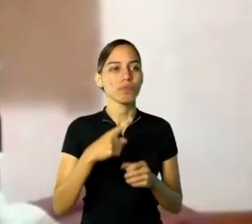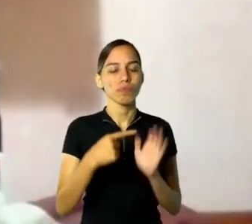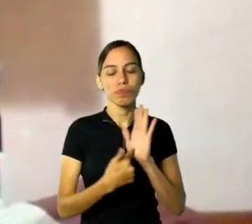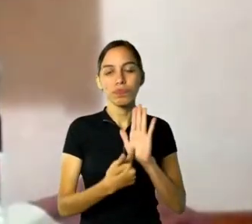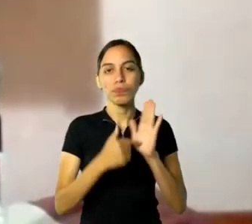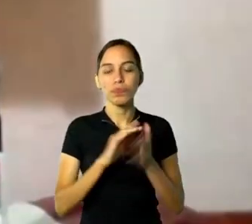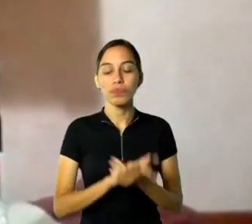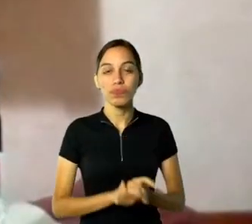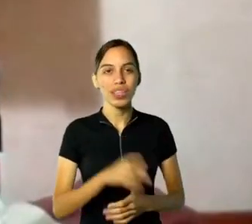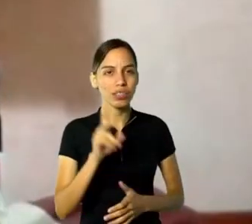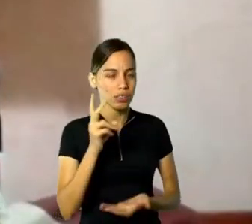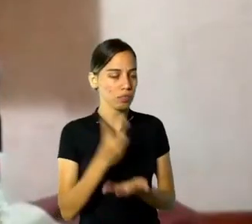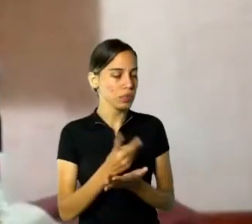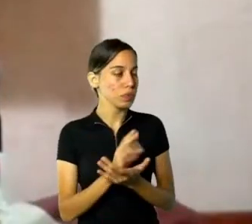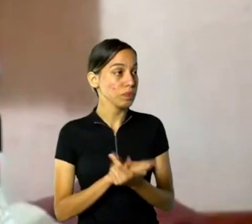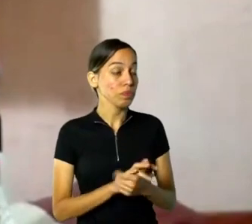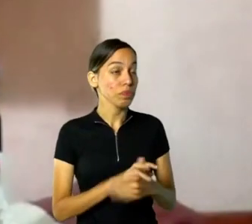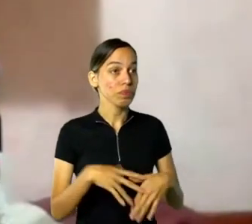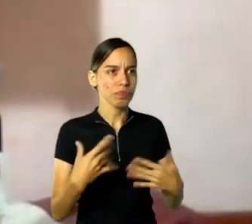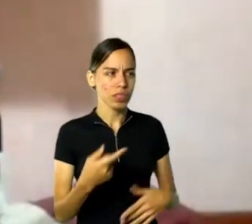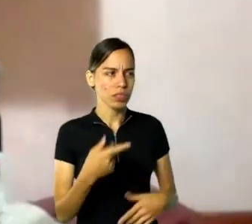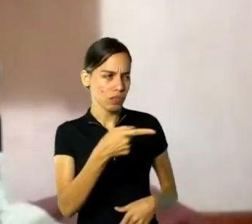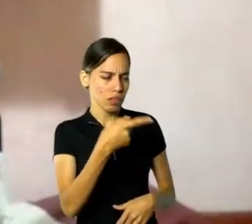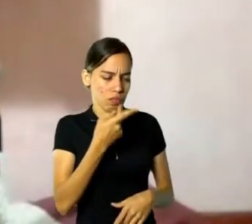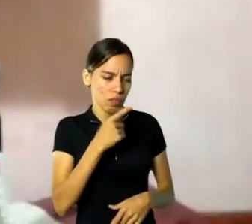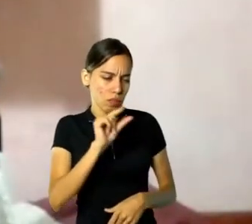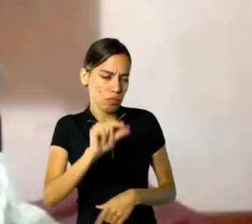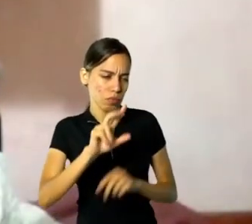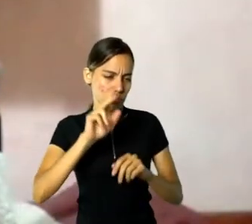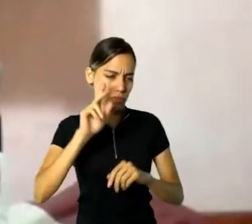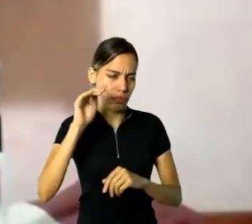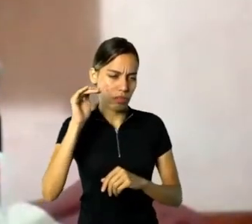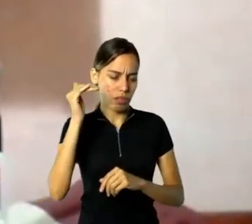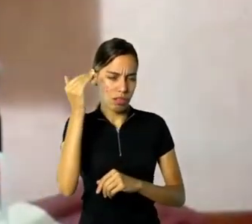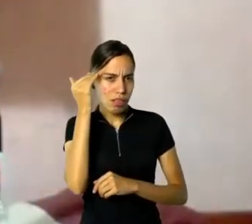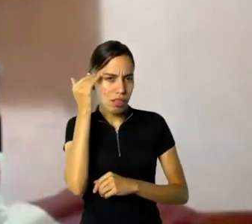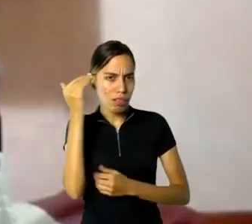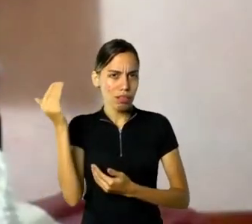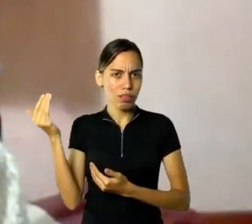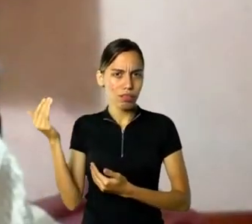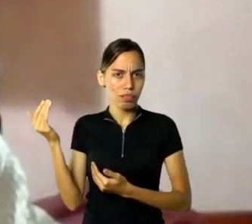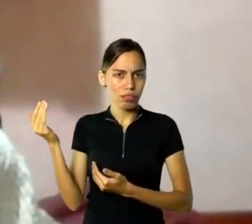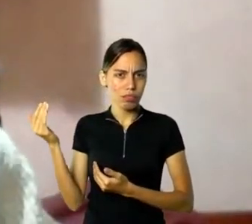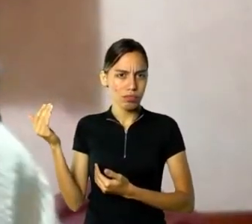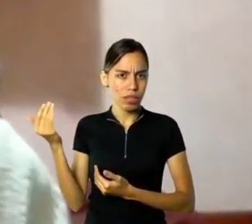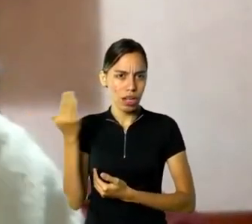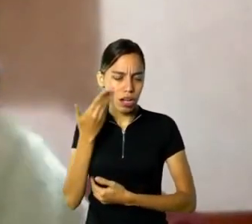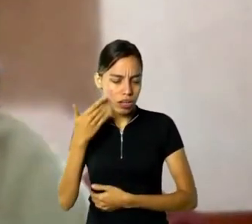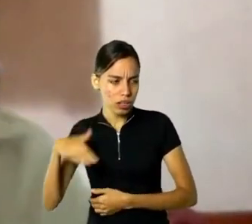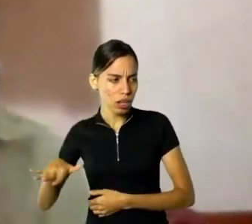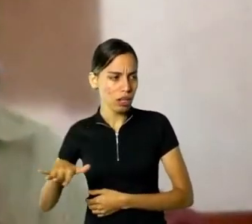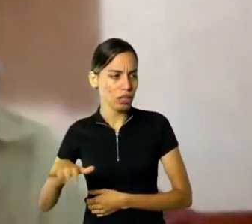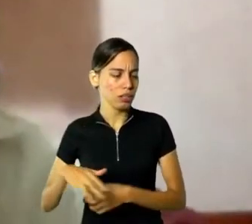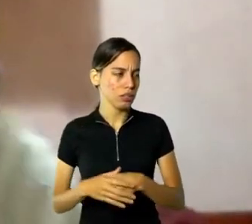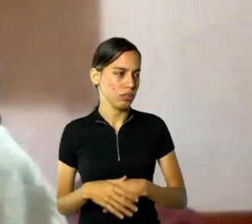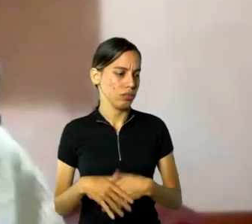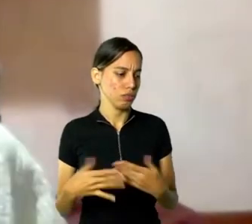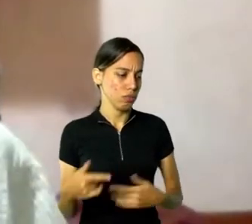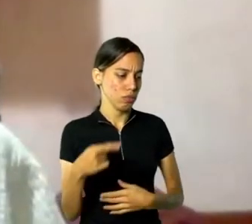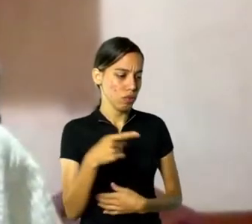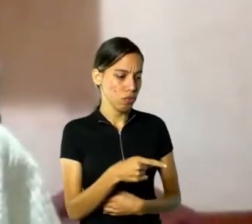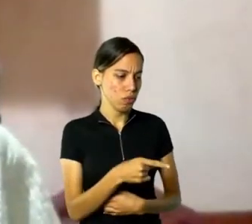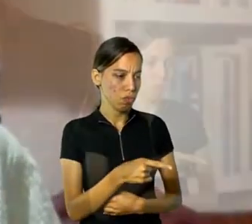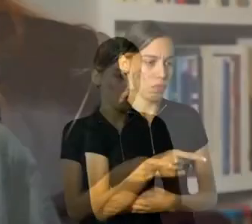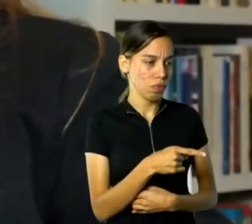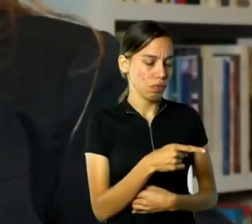Você traz um pouco da sua infância, da sua adolescência, de quando você ficou até